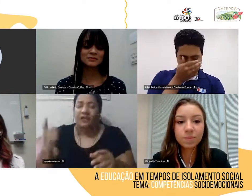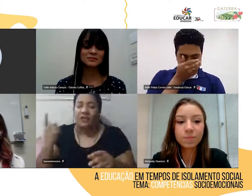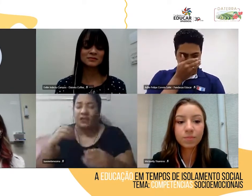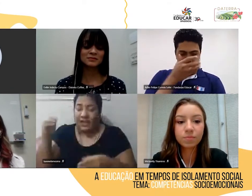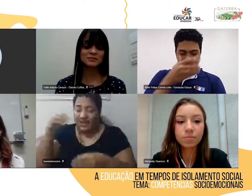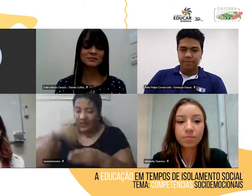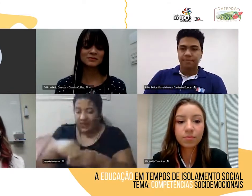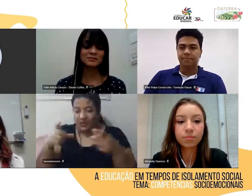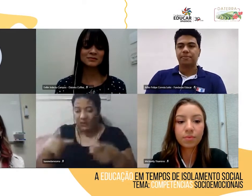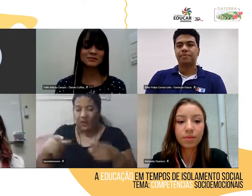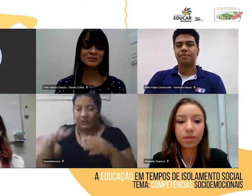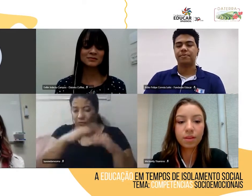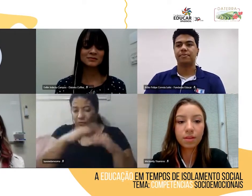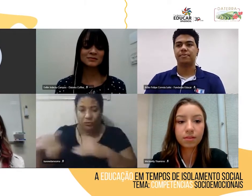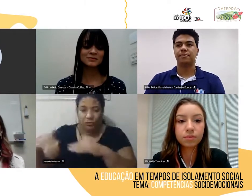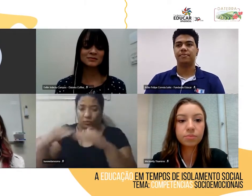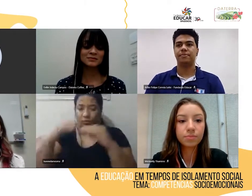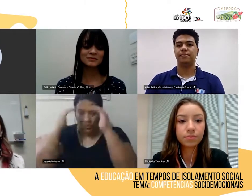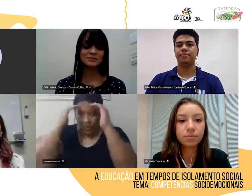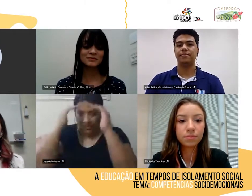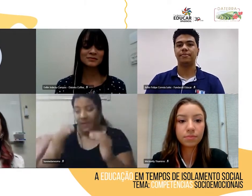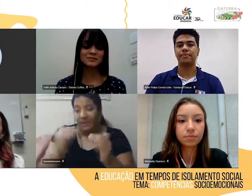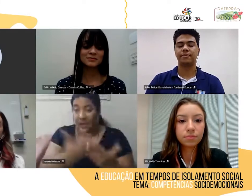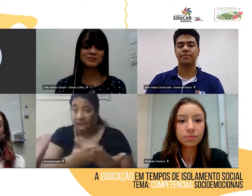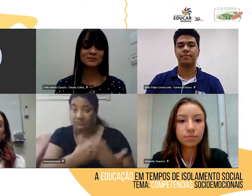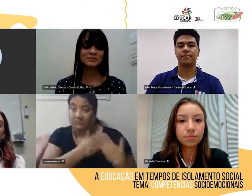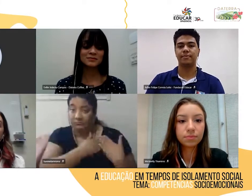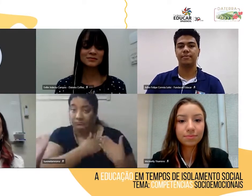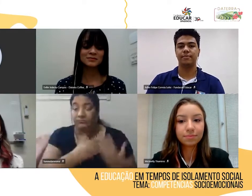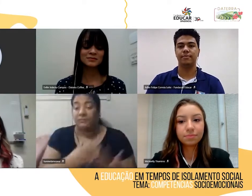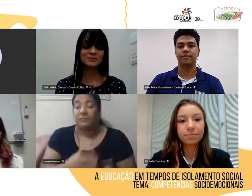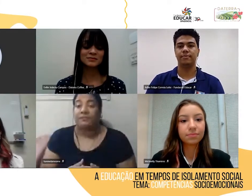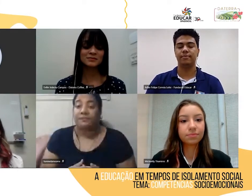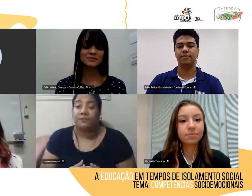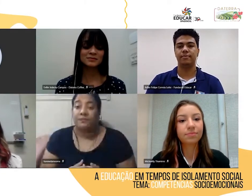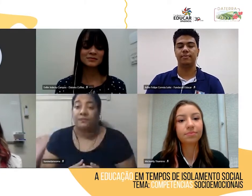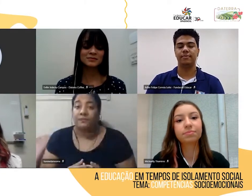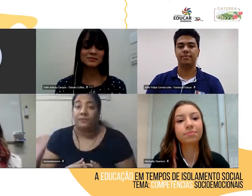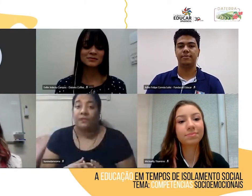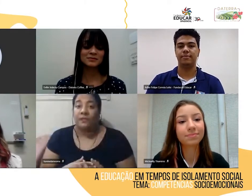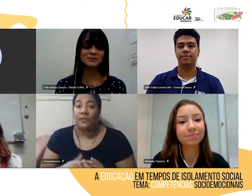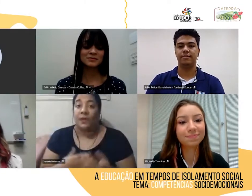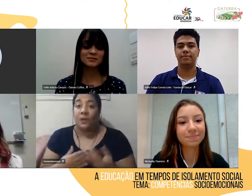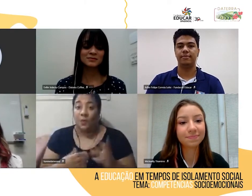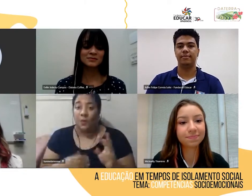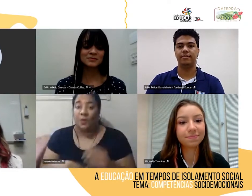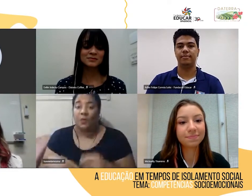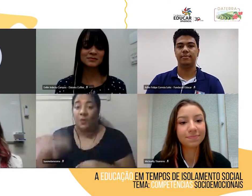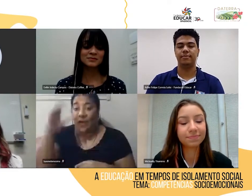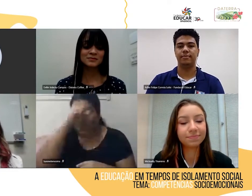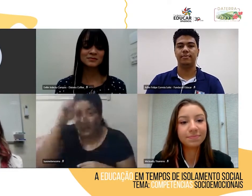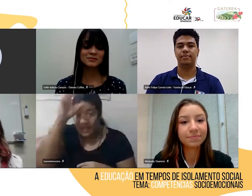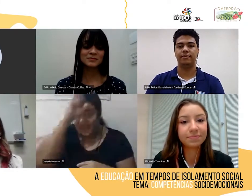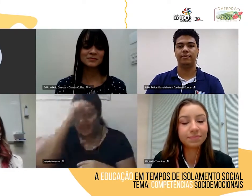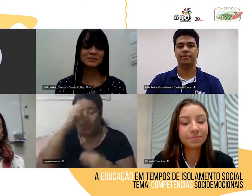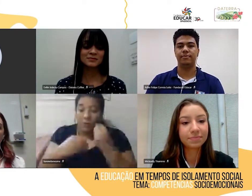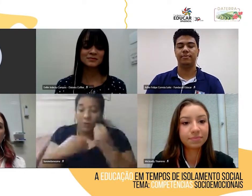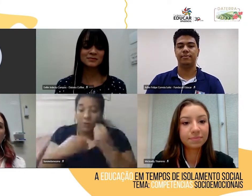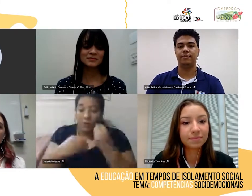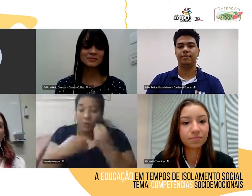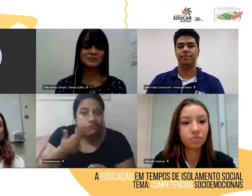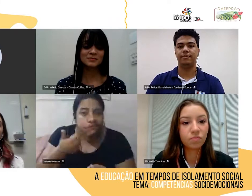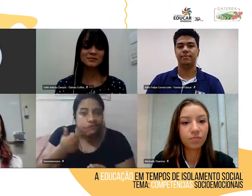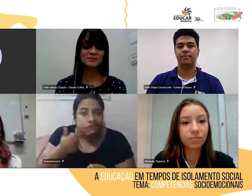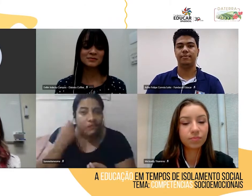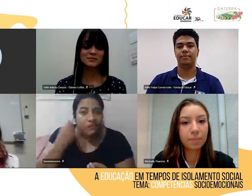com responsabilidade. E aí a gente vem para o pilar aprender a aprender, onde a competência que a